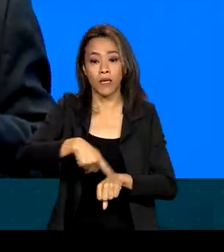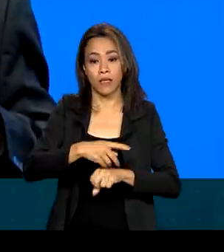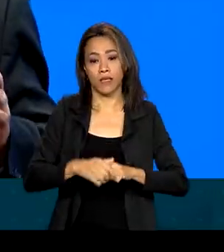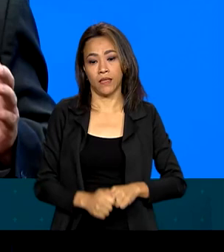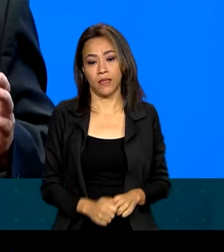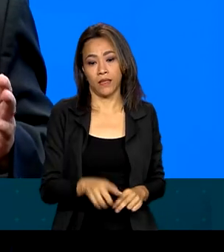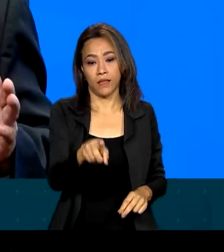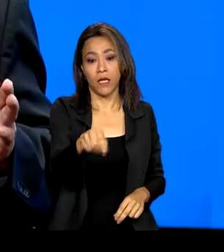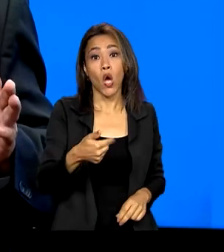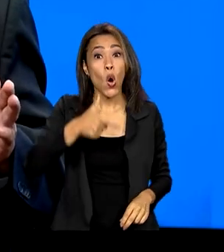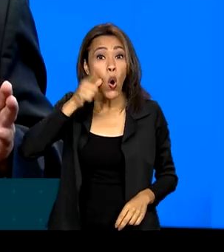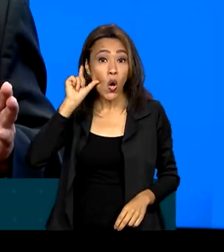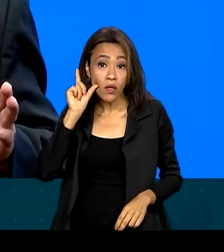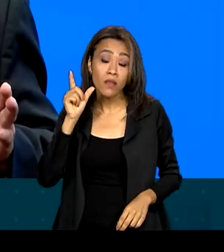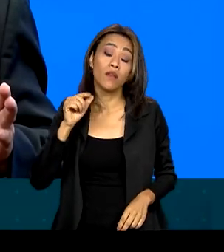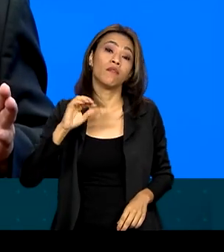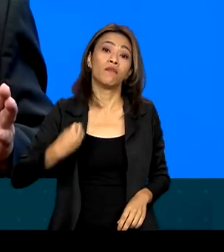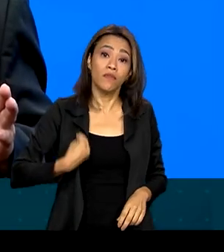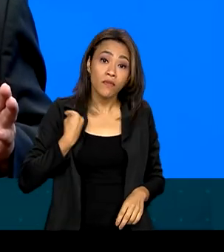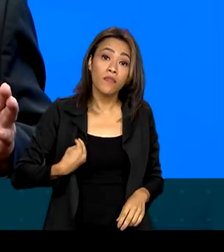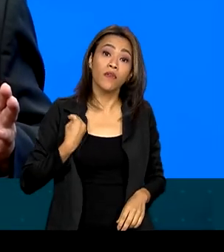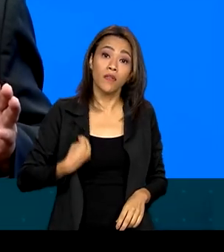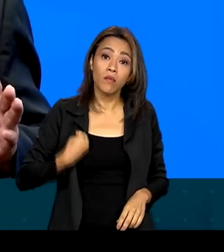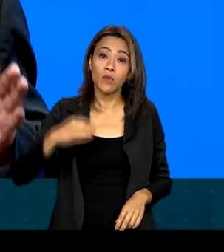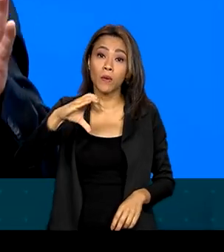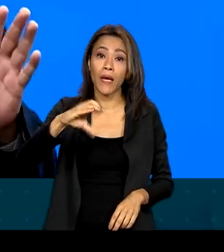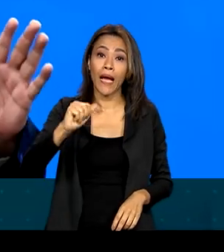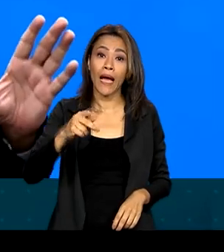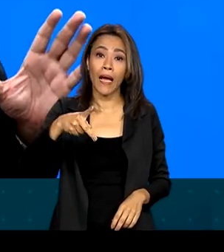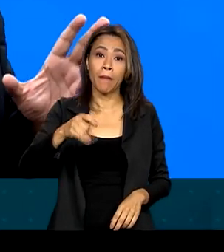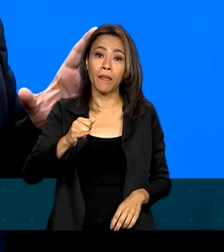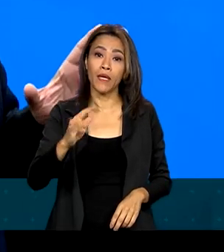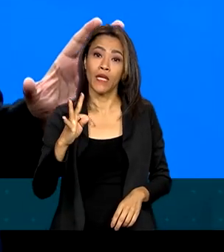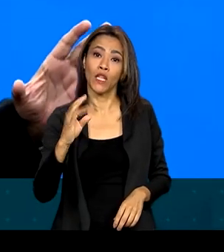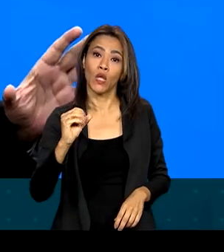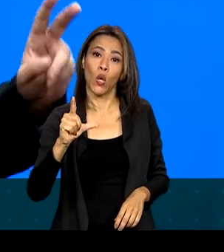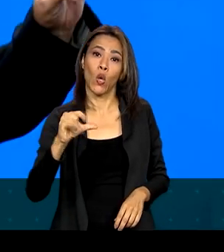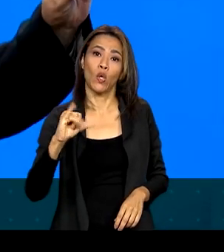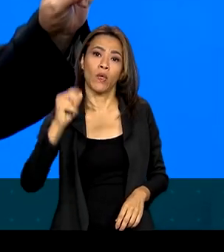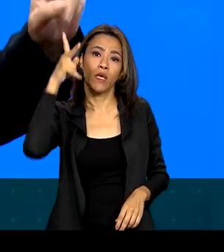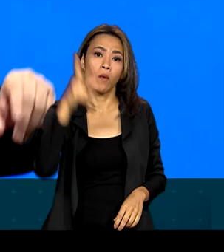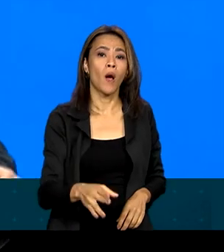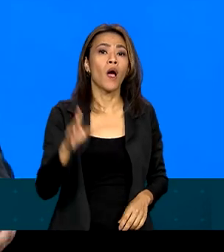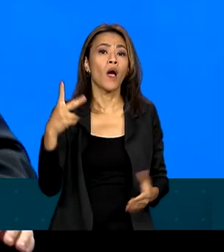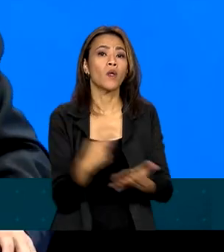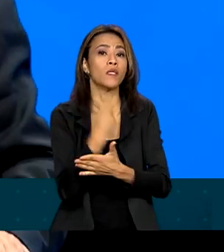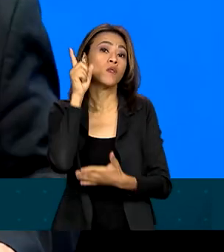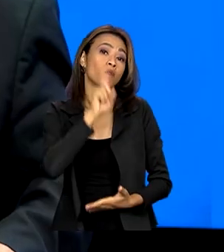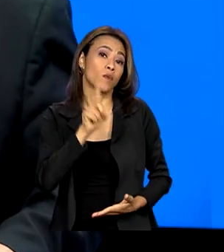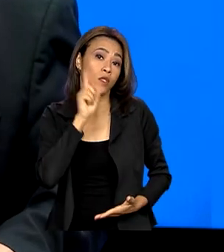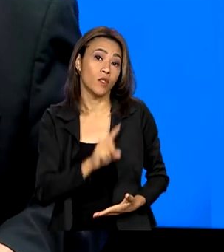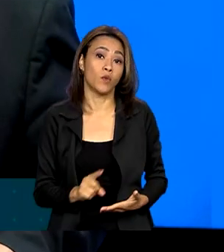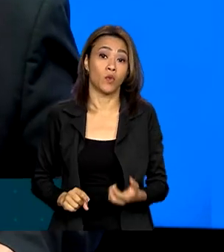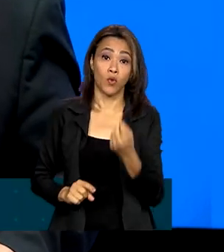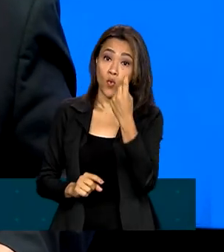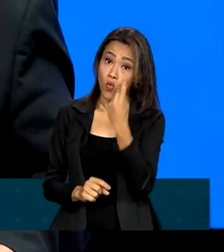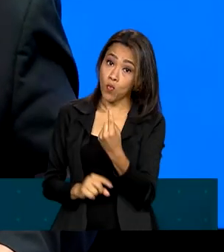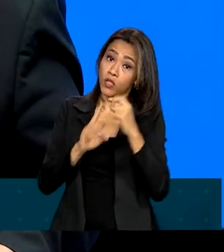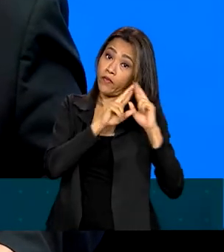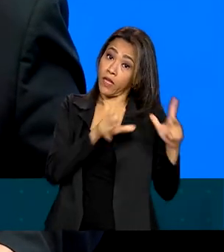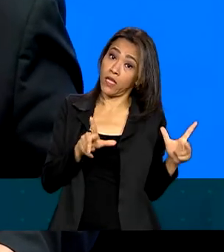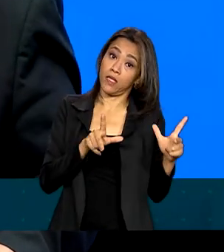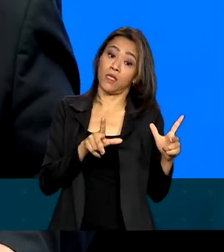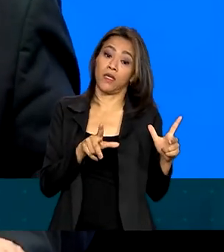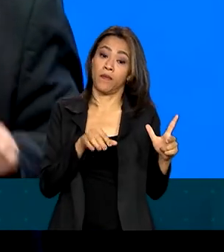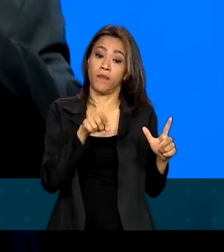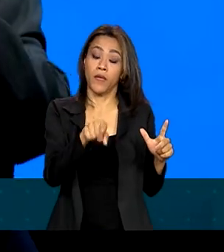ontem o Capitólio Brasileiro, com uma diferença, duas. A primeira, não houve